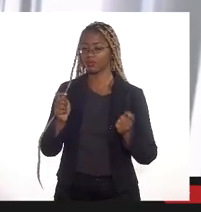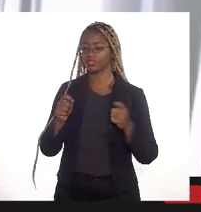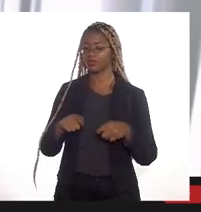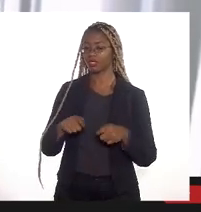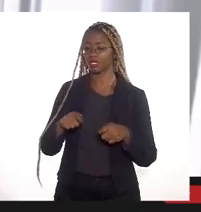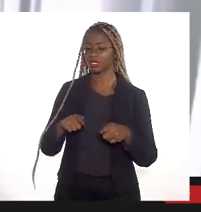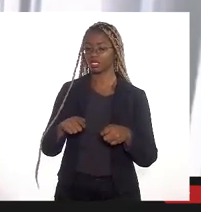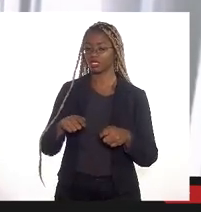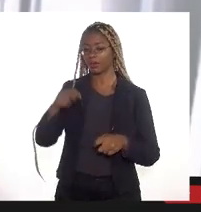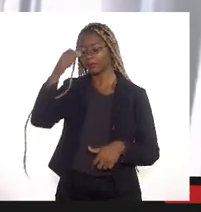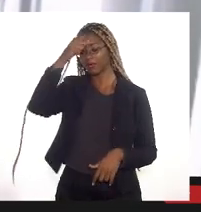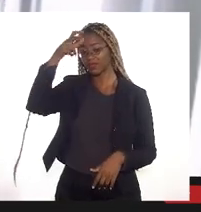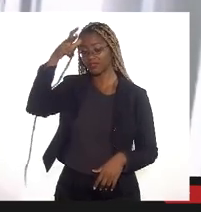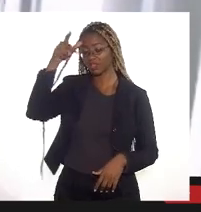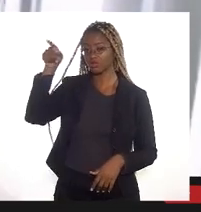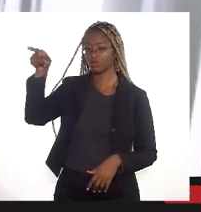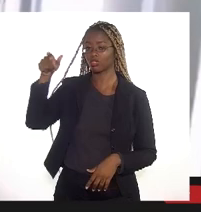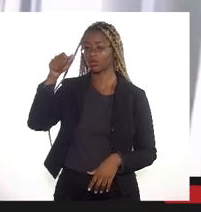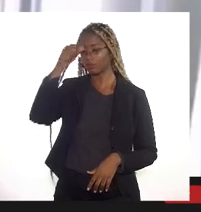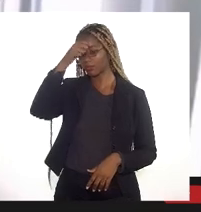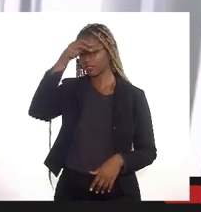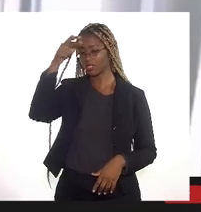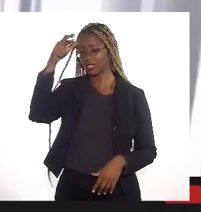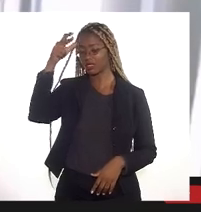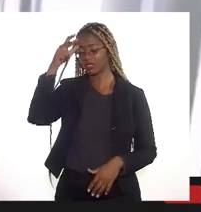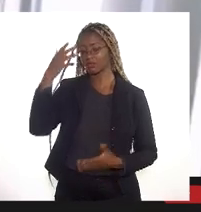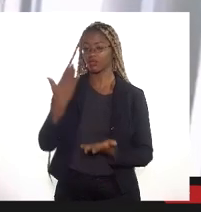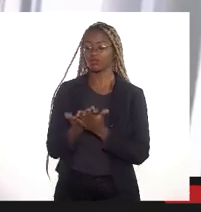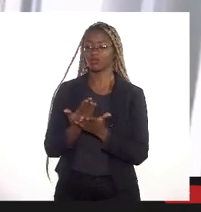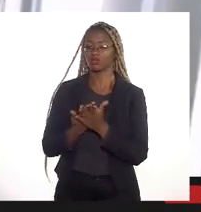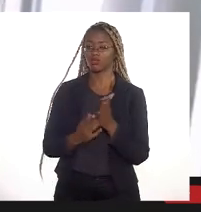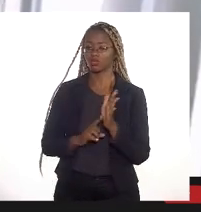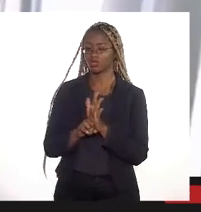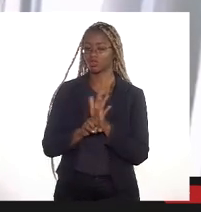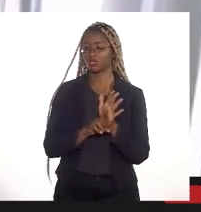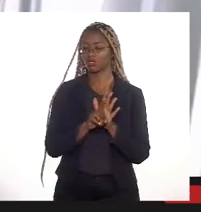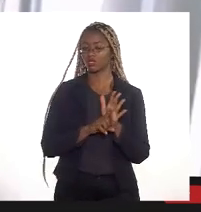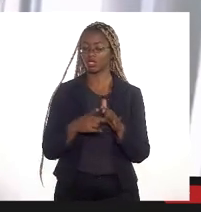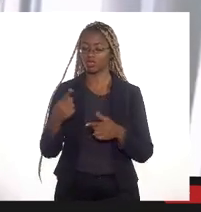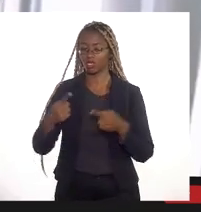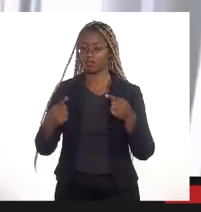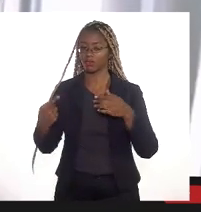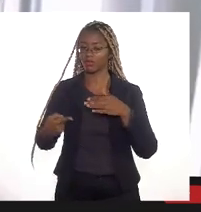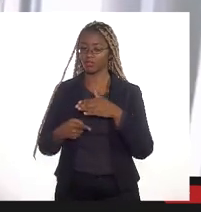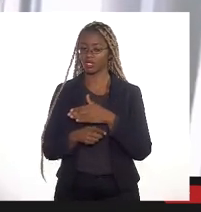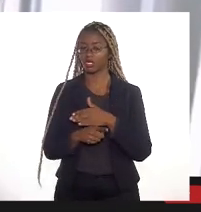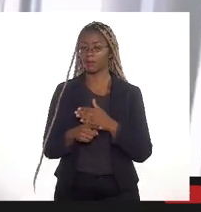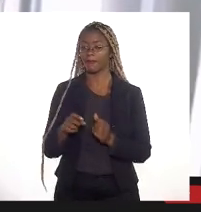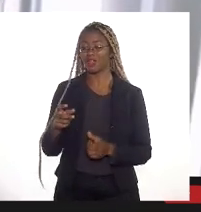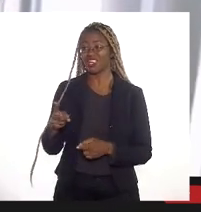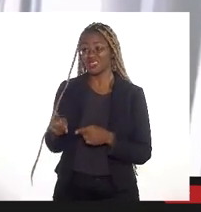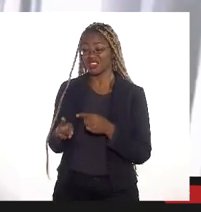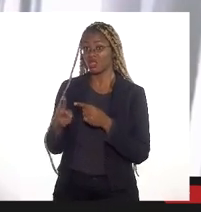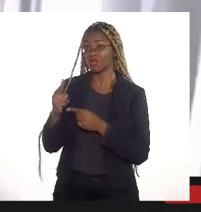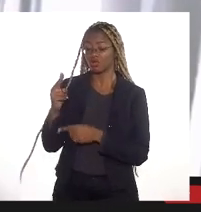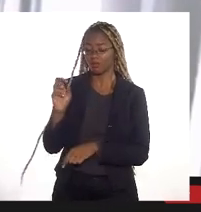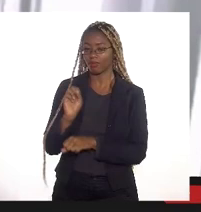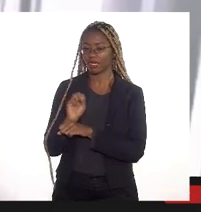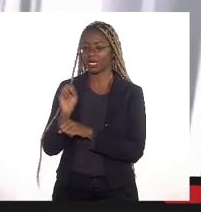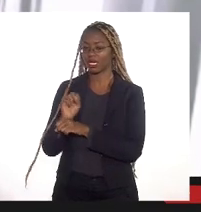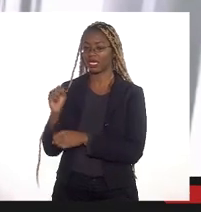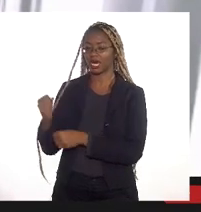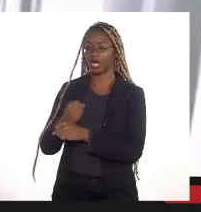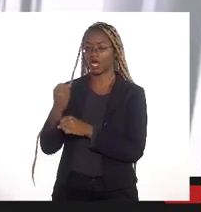do ponto de vista da prefeitura de enquanto os estudos são feitos enquanto o debate se aprofunda suspender os trabalhos que estão em